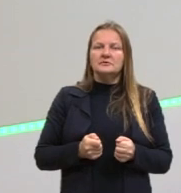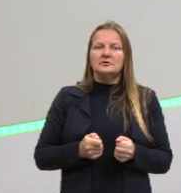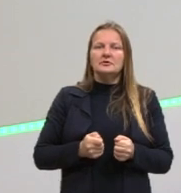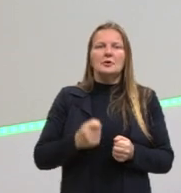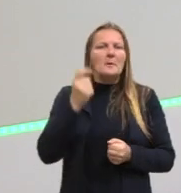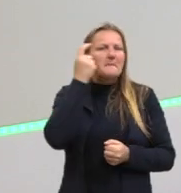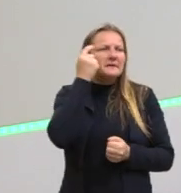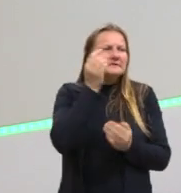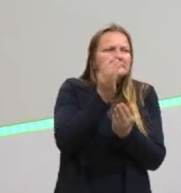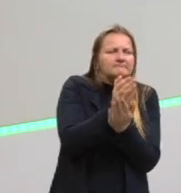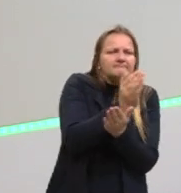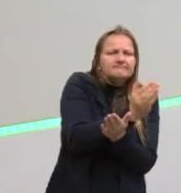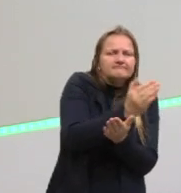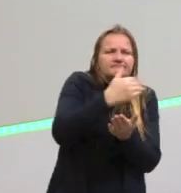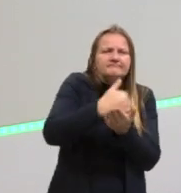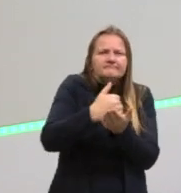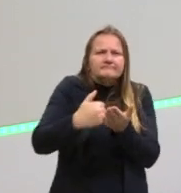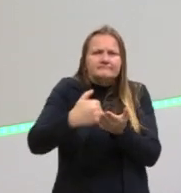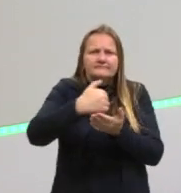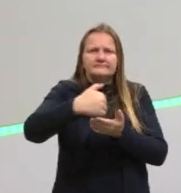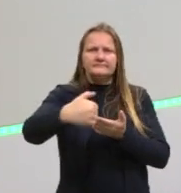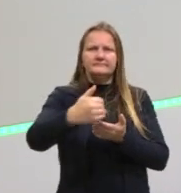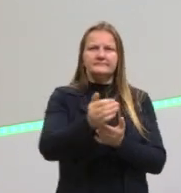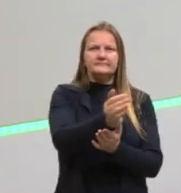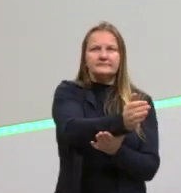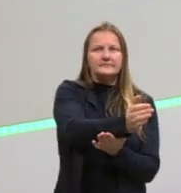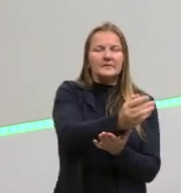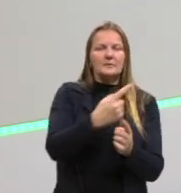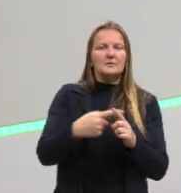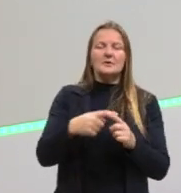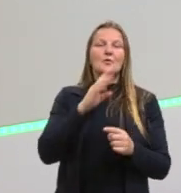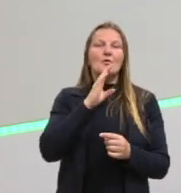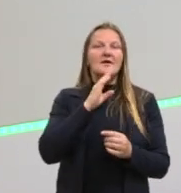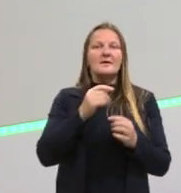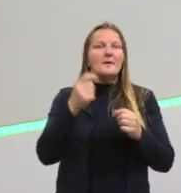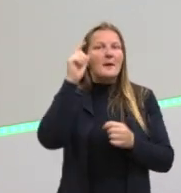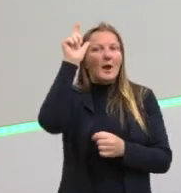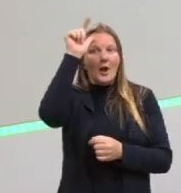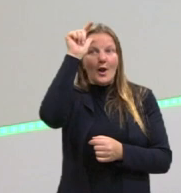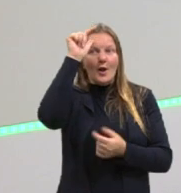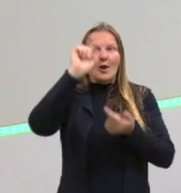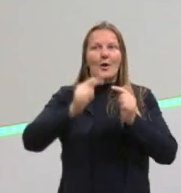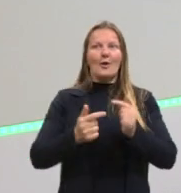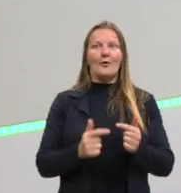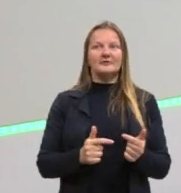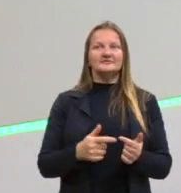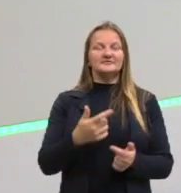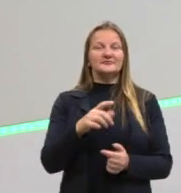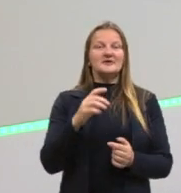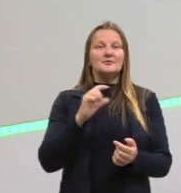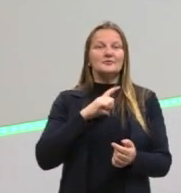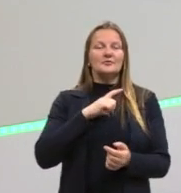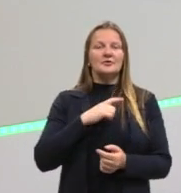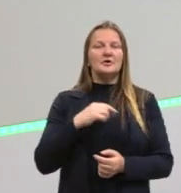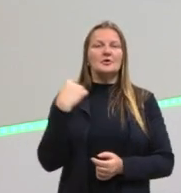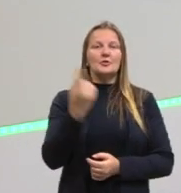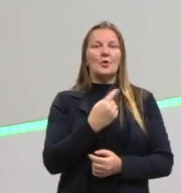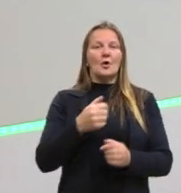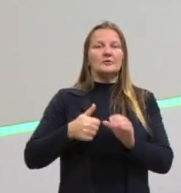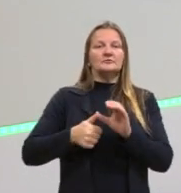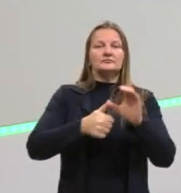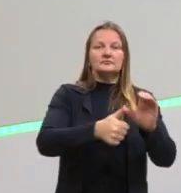forma fragmentada. Isso traz um problema, porque não há um pensamento lógico. Nós somos cristãos, somos